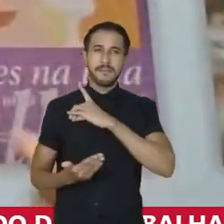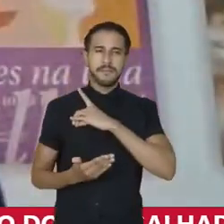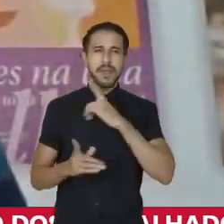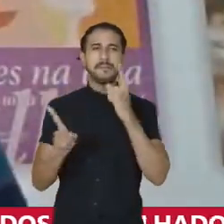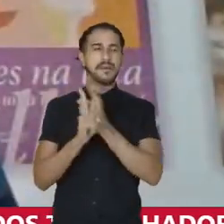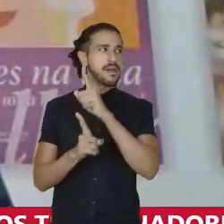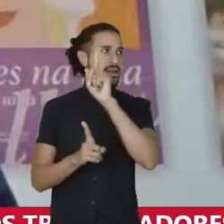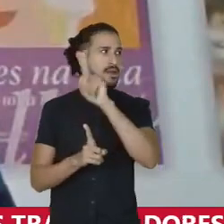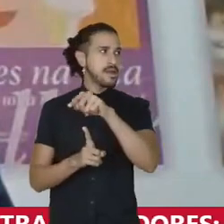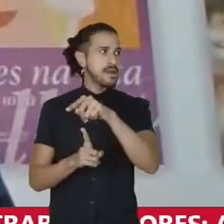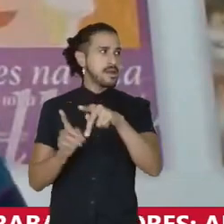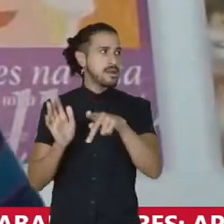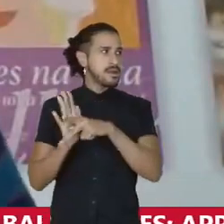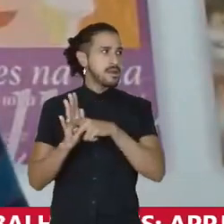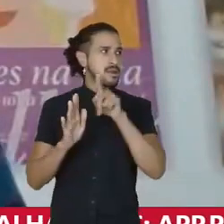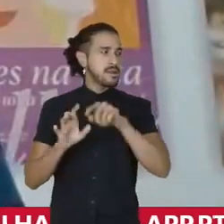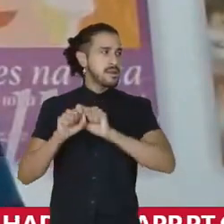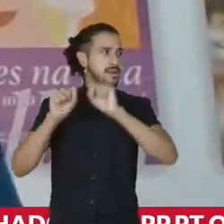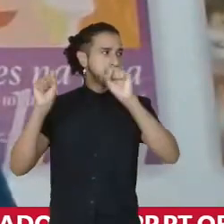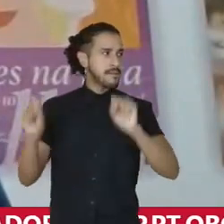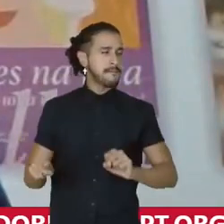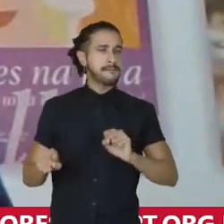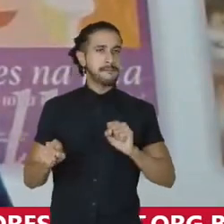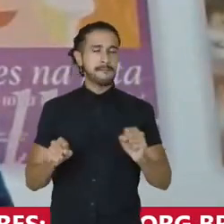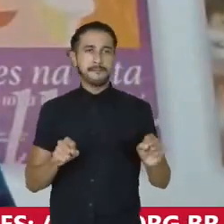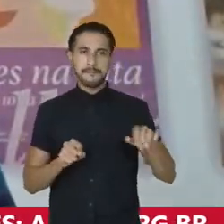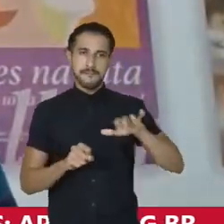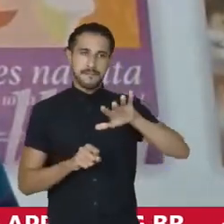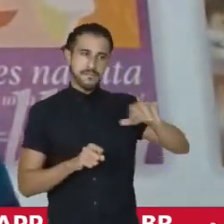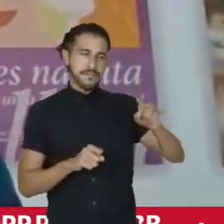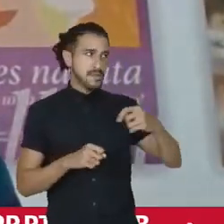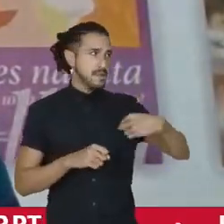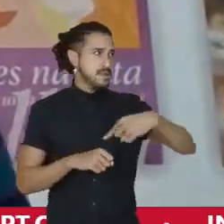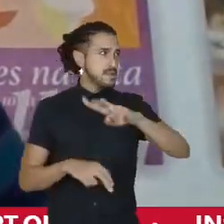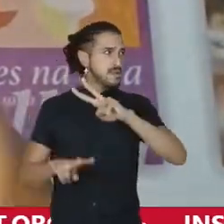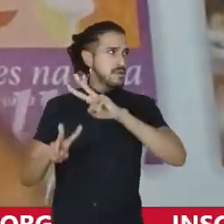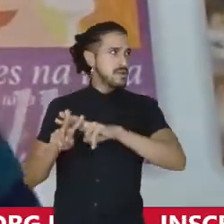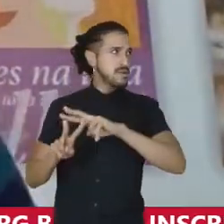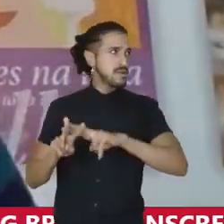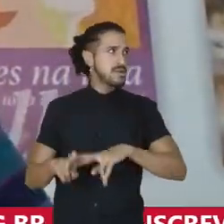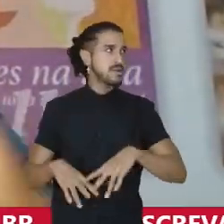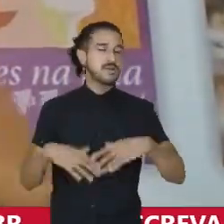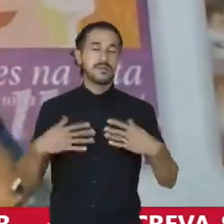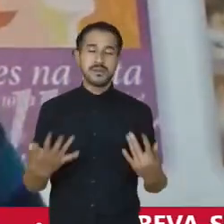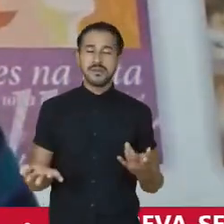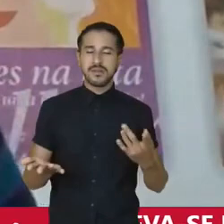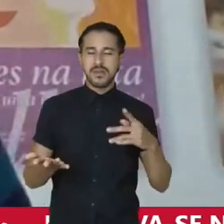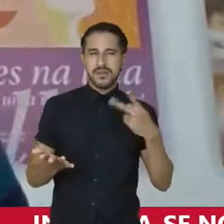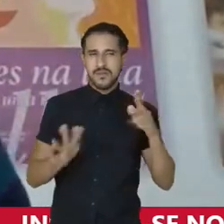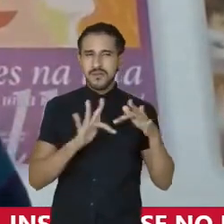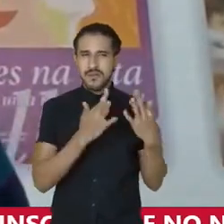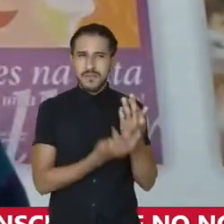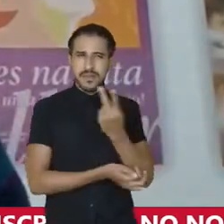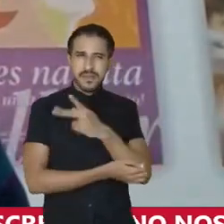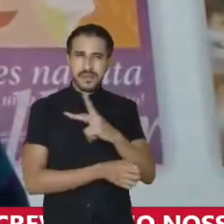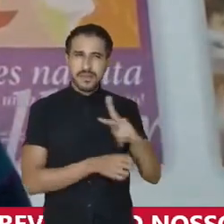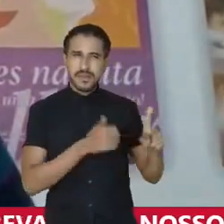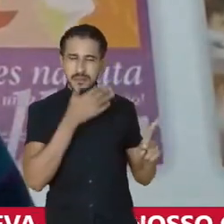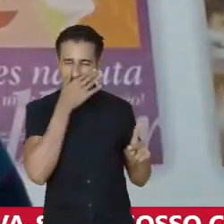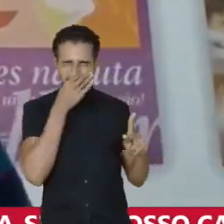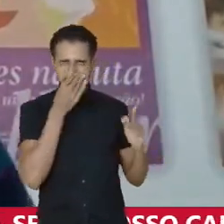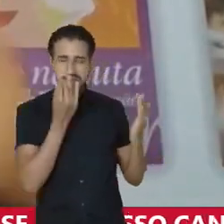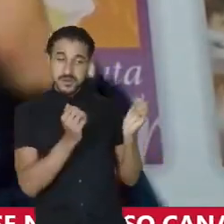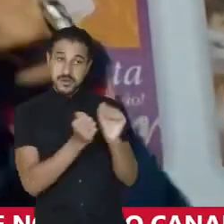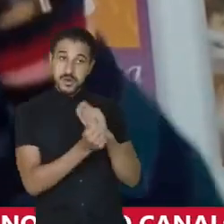identificados através desse sistema e recolhidos para presídio. e suas famílias junto